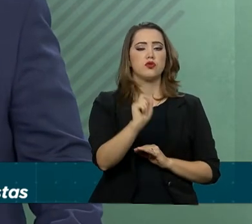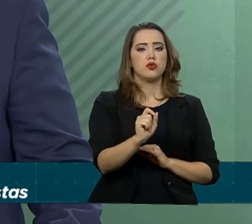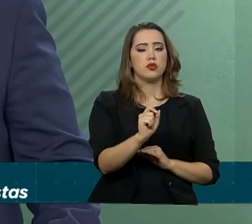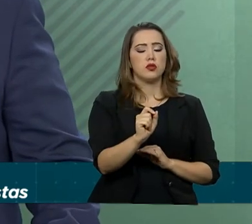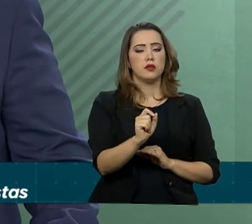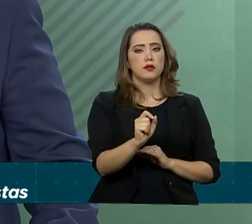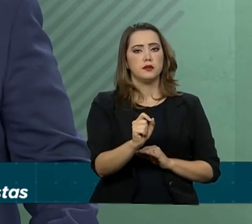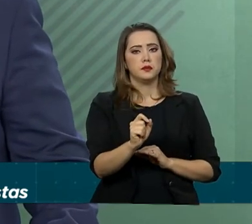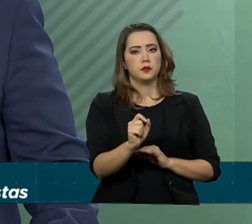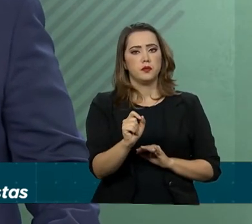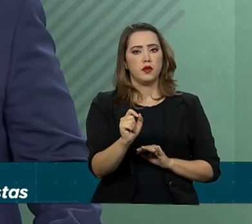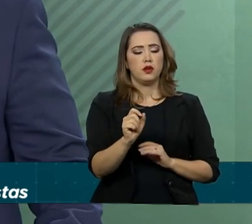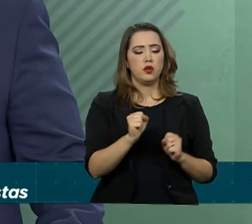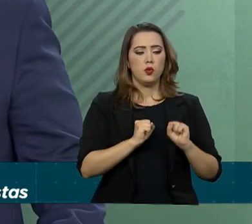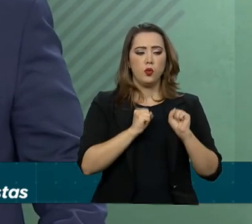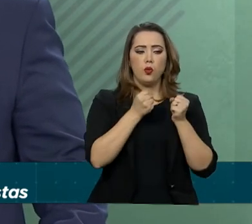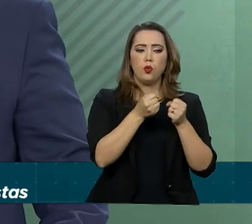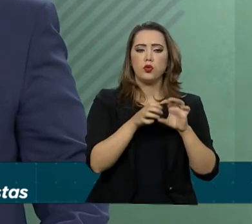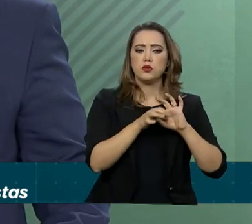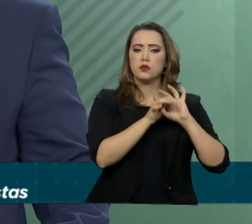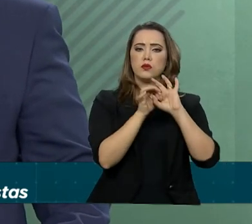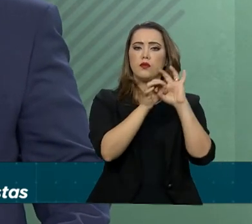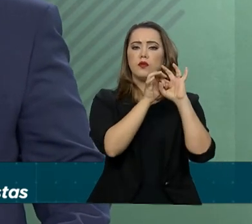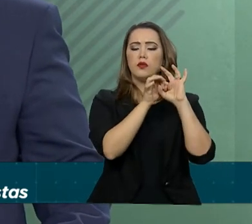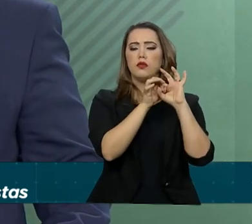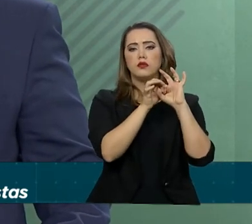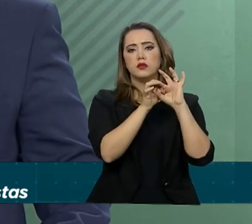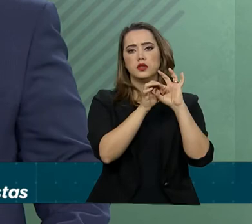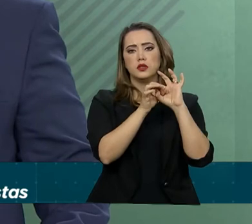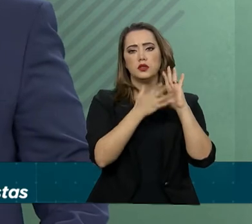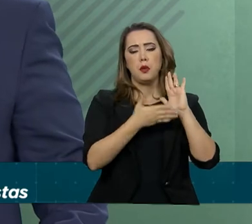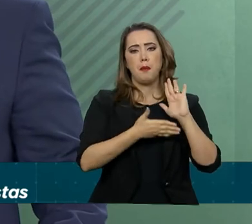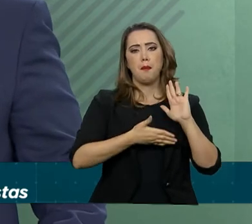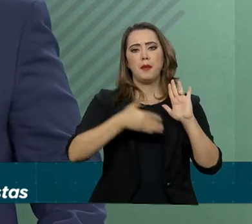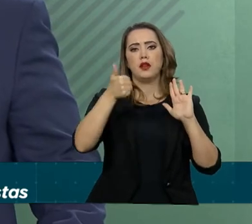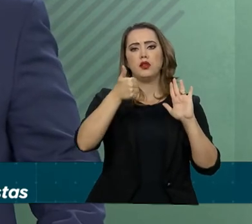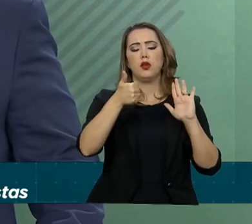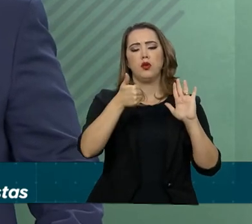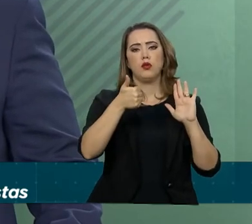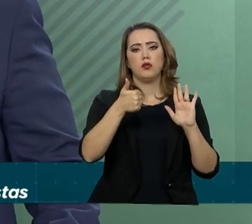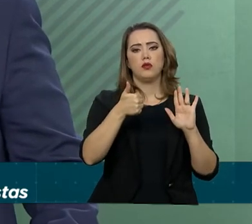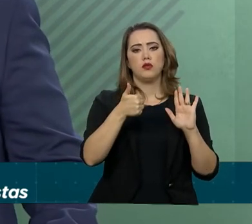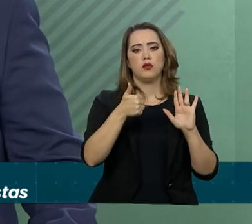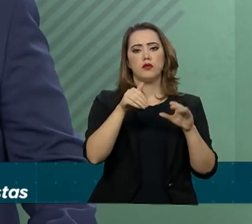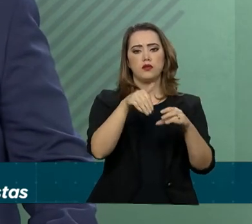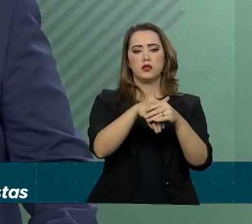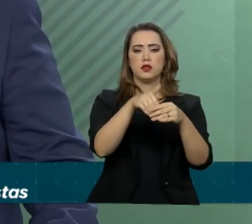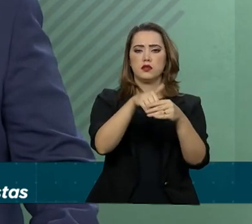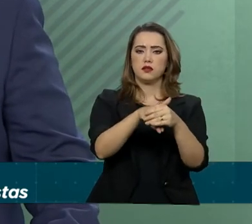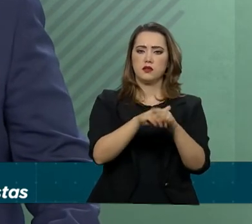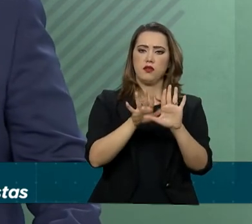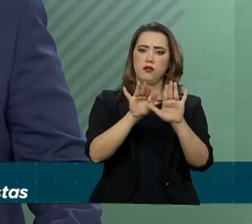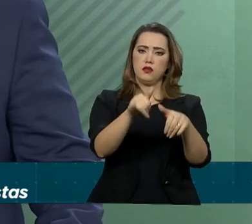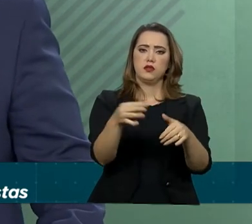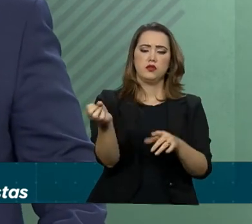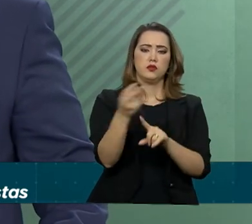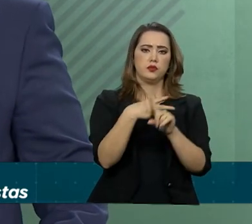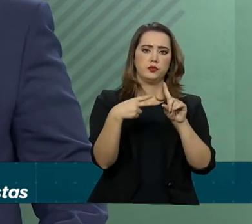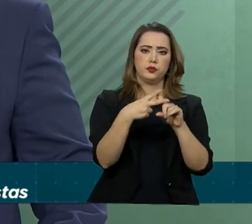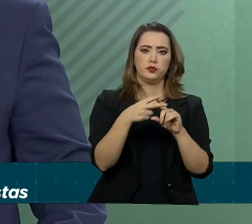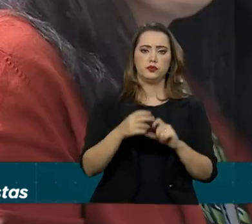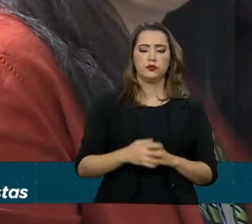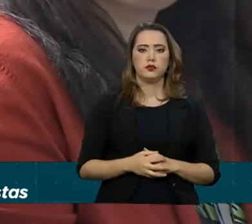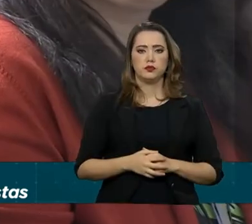de somar esforços para o melhor saia da votação final em termos de nova Previdência.